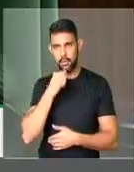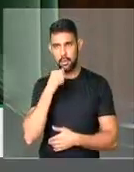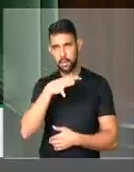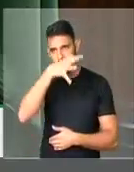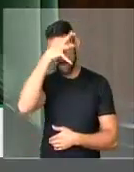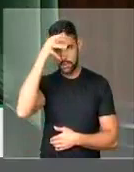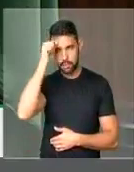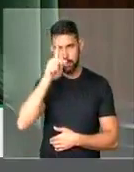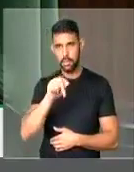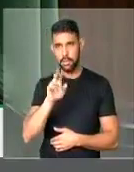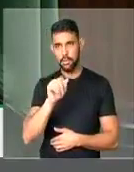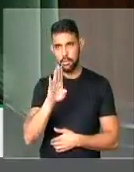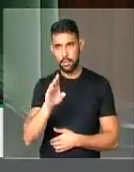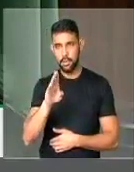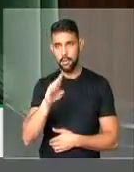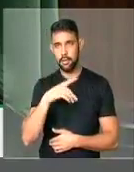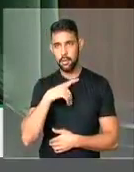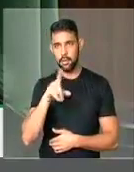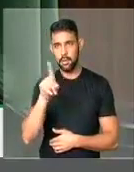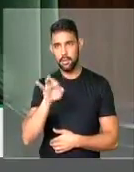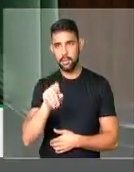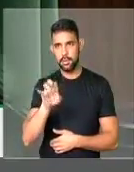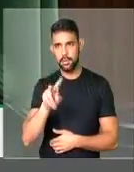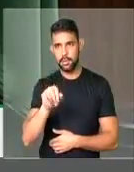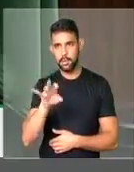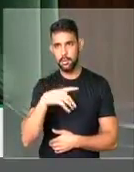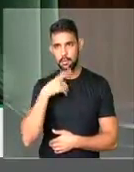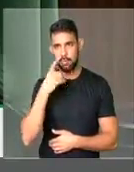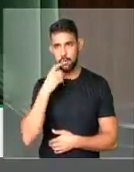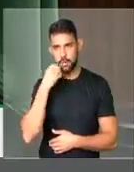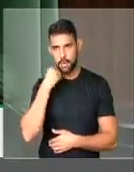amazonense do PCdoB, Graziotinho. Valência Graziotinho. Obrigado.